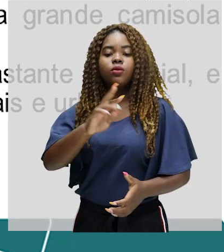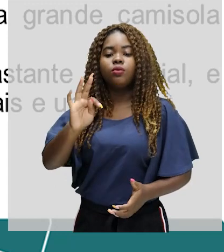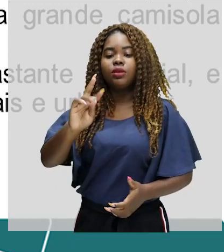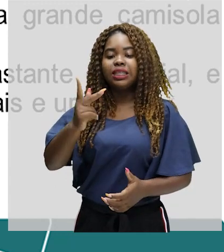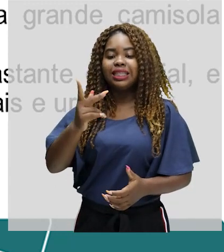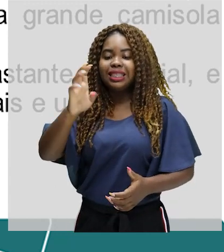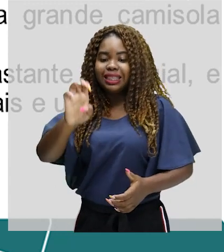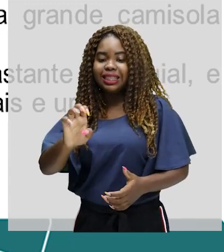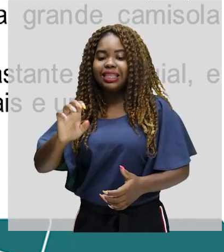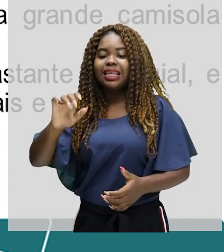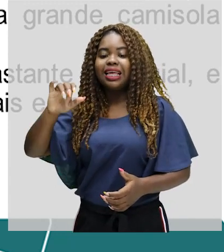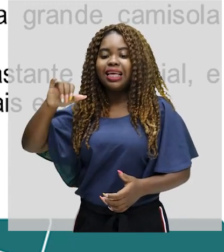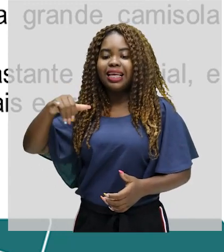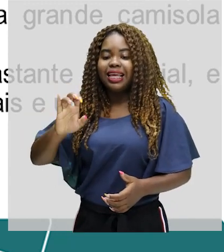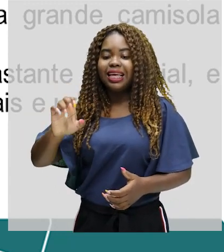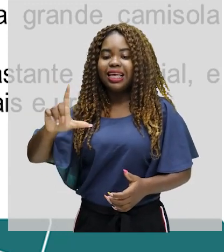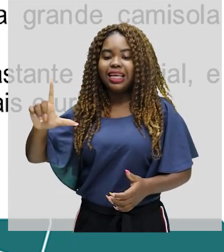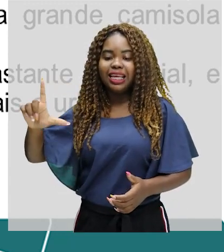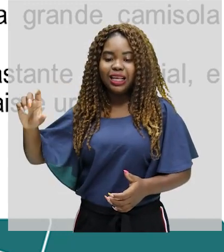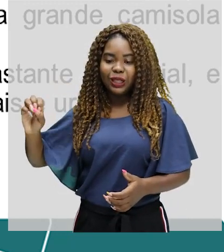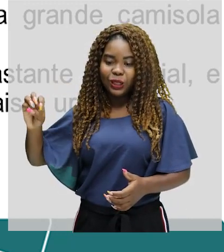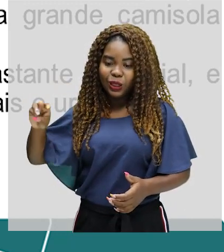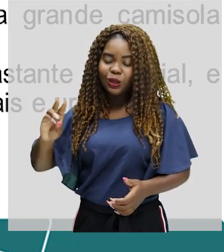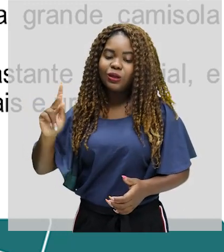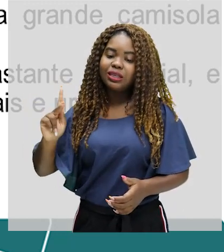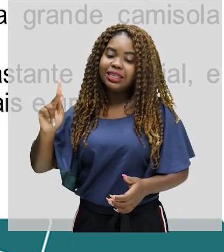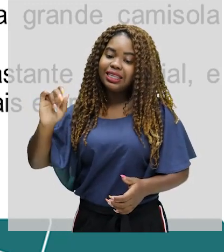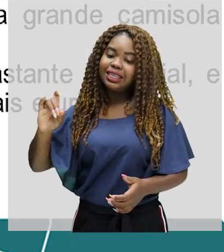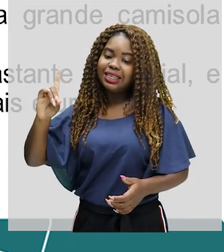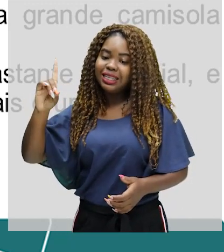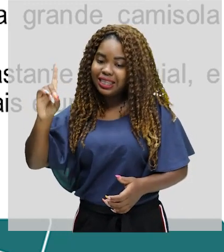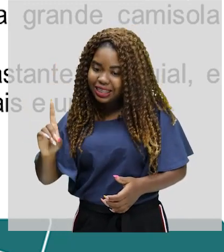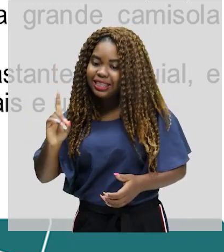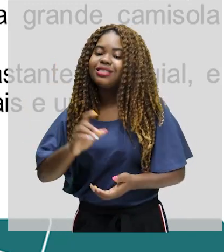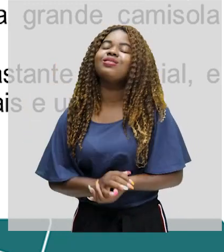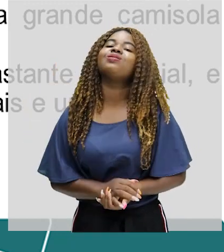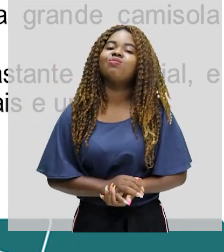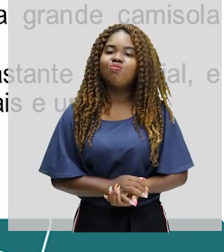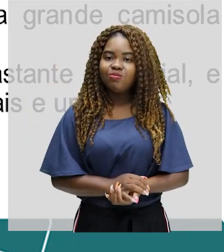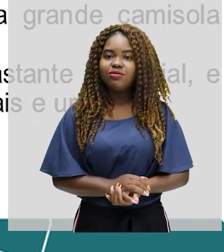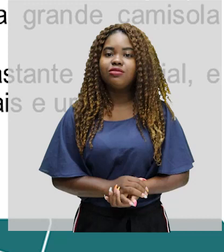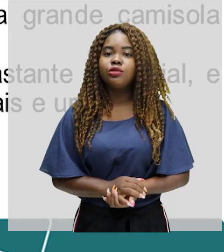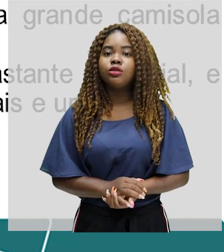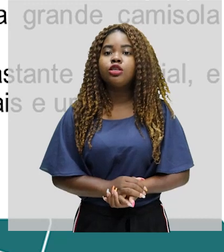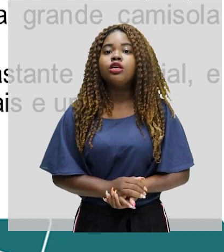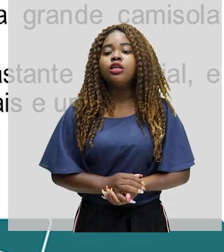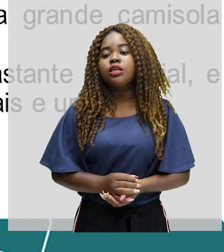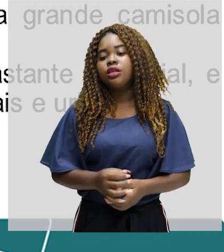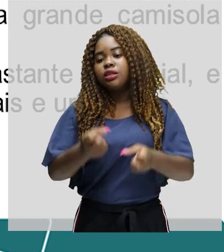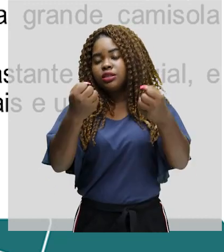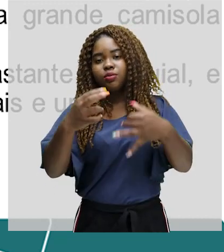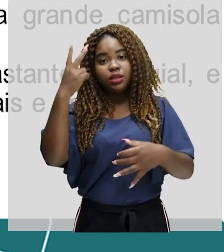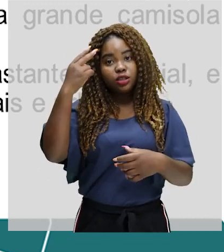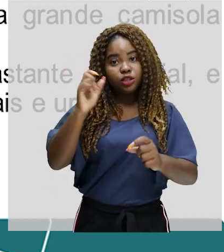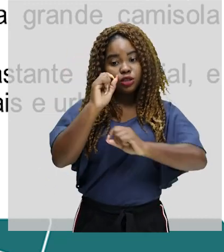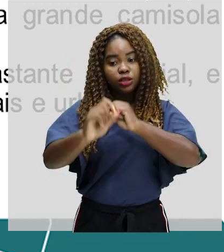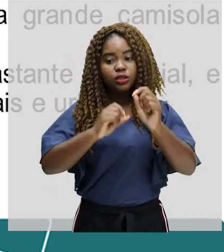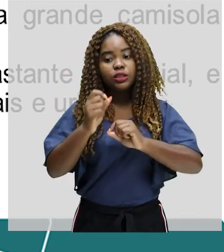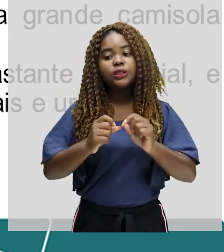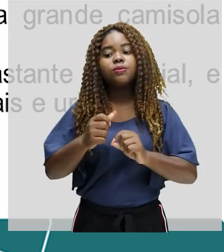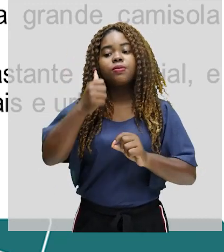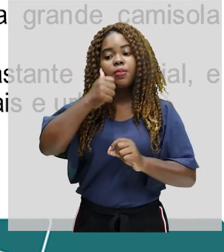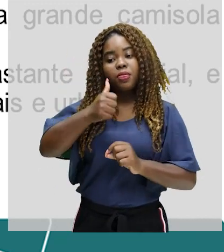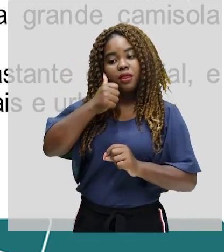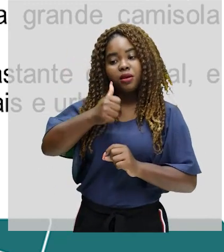criança que vivia nos guetos de Nova York, sempre vestida com uma grande camisola amarela. A personagem comunicava-se por